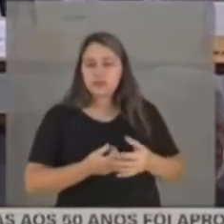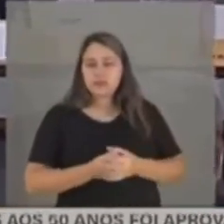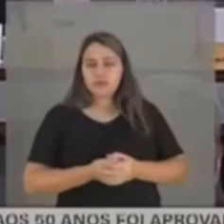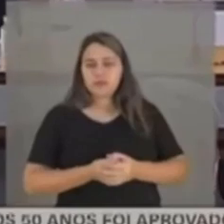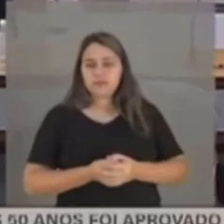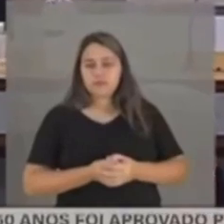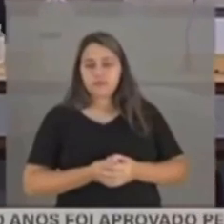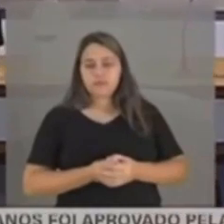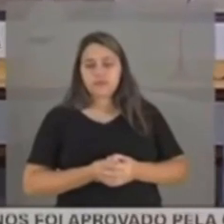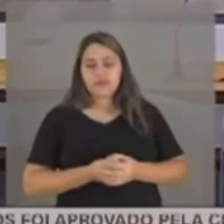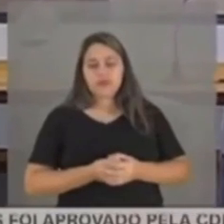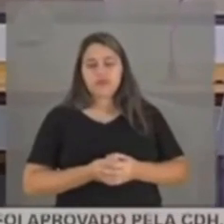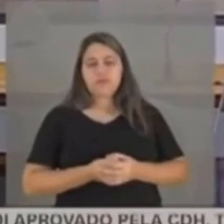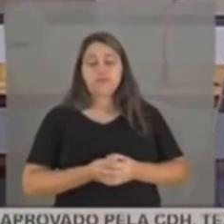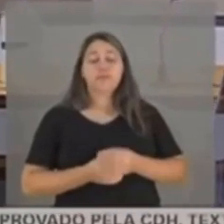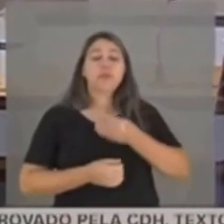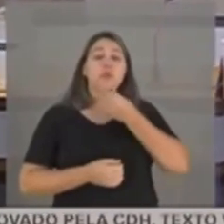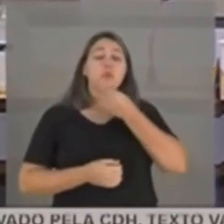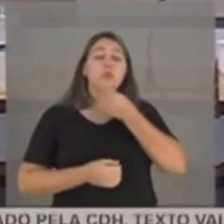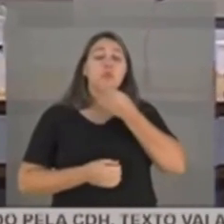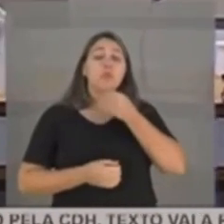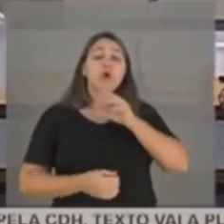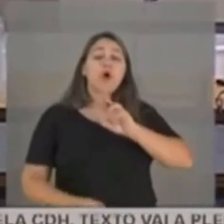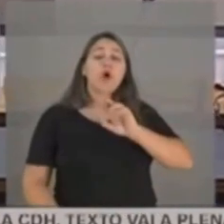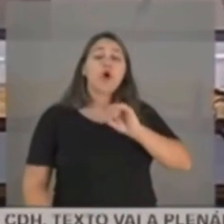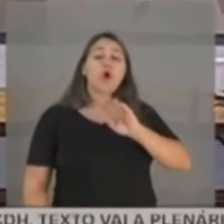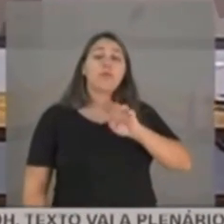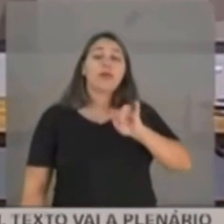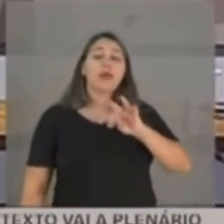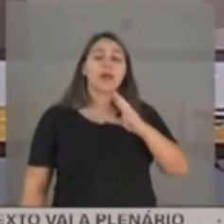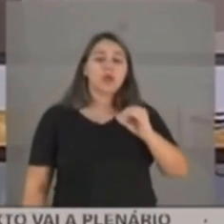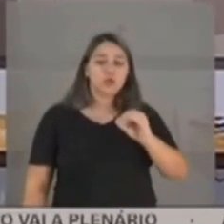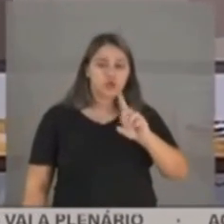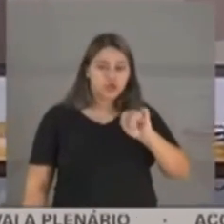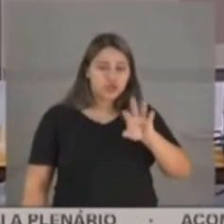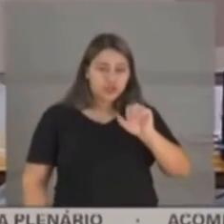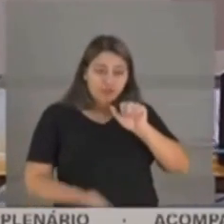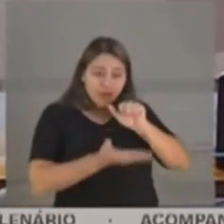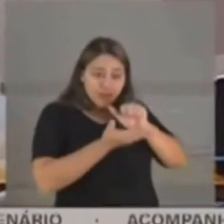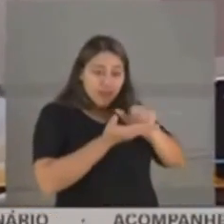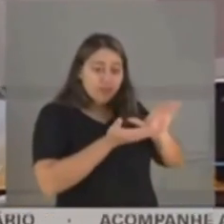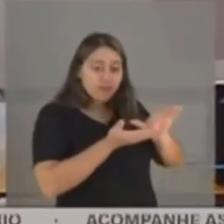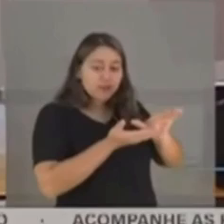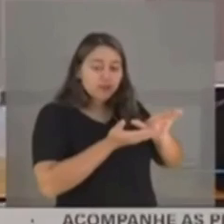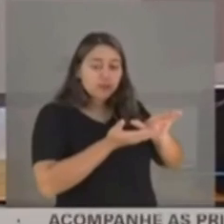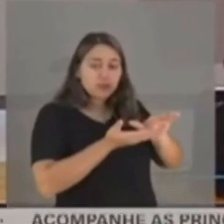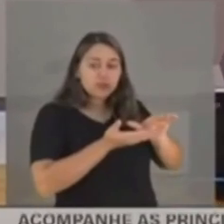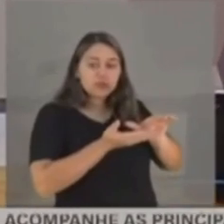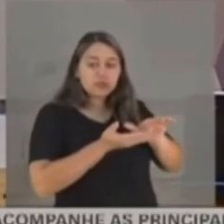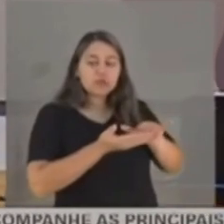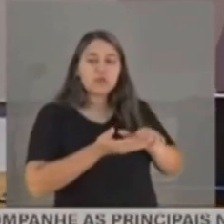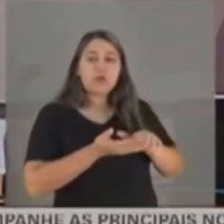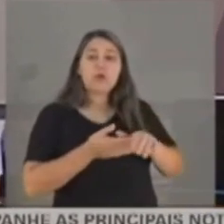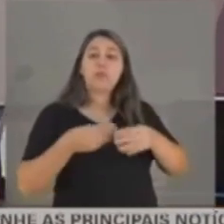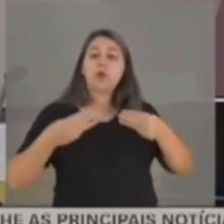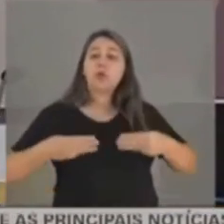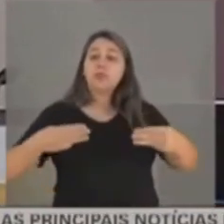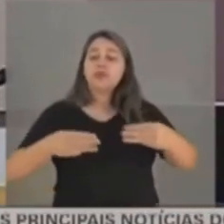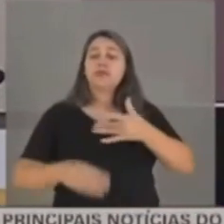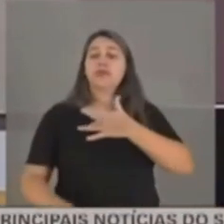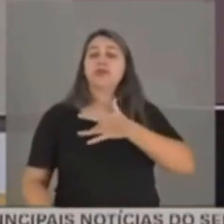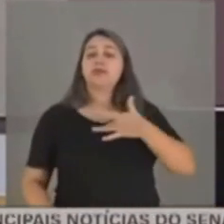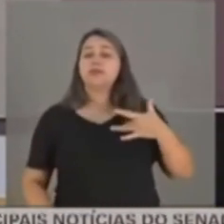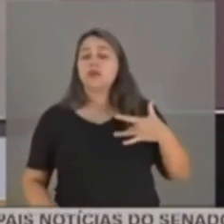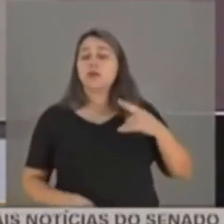Esse senhor Roberto Dias foi demitido, exonerado, pelo Ministério da Saúde,